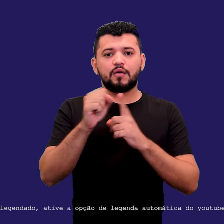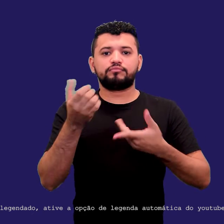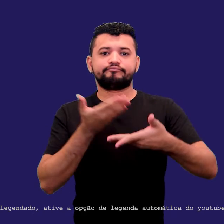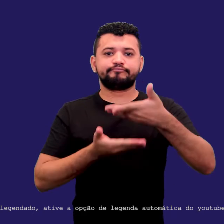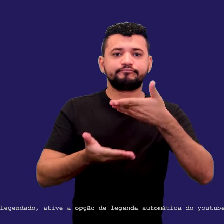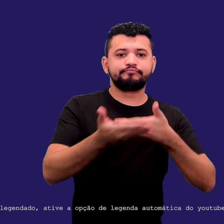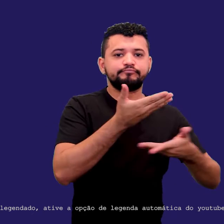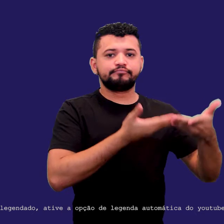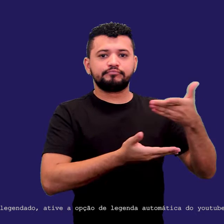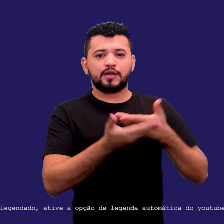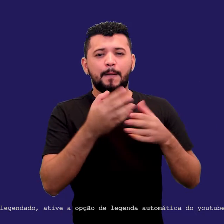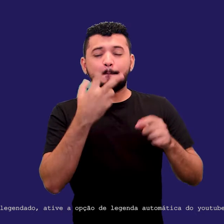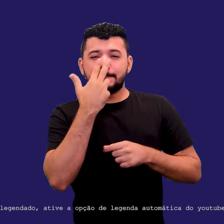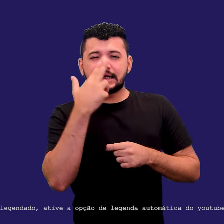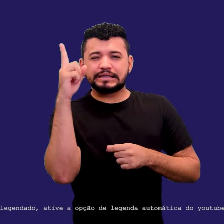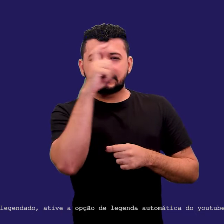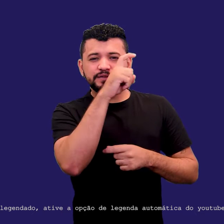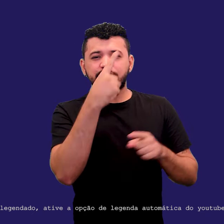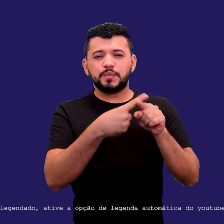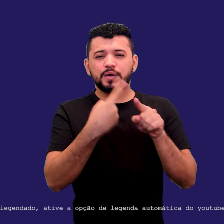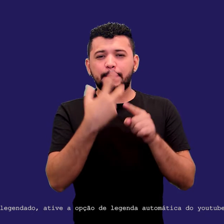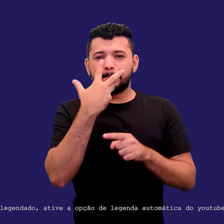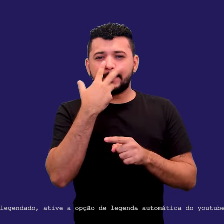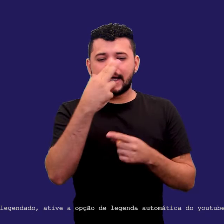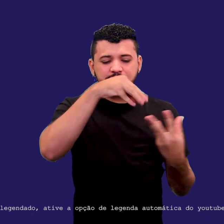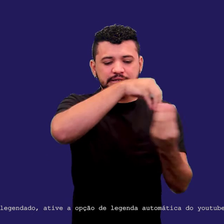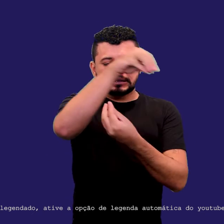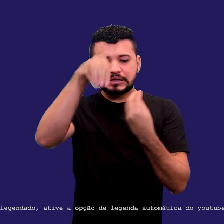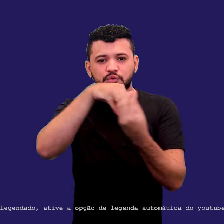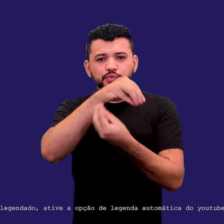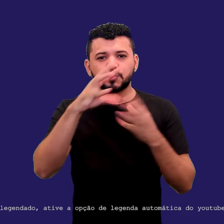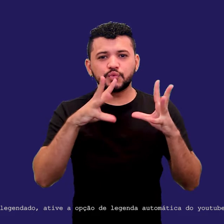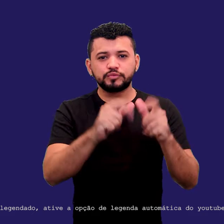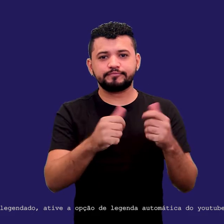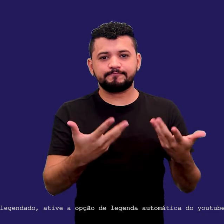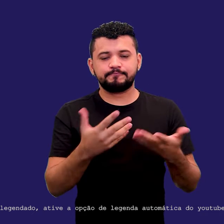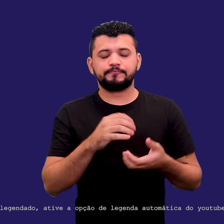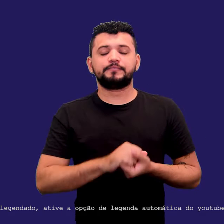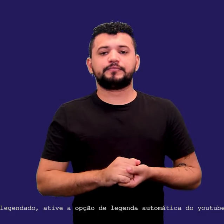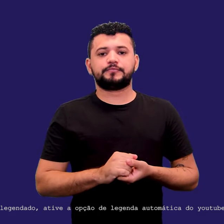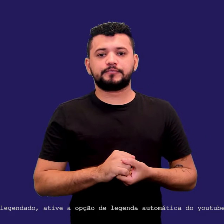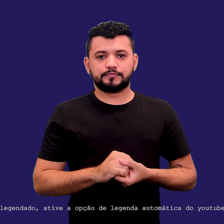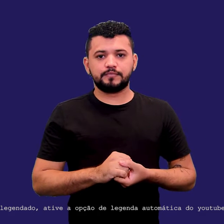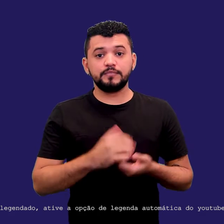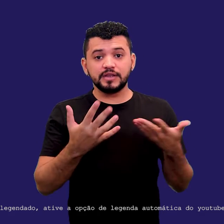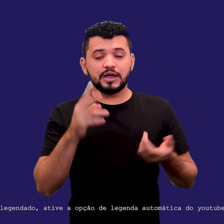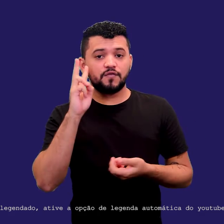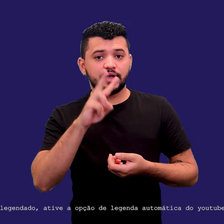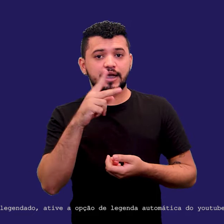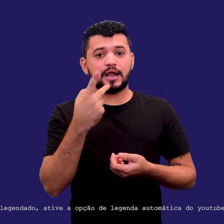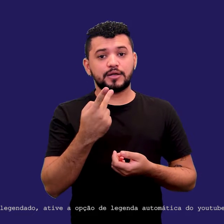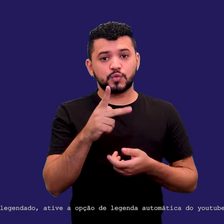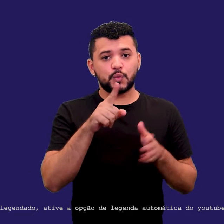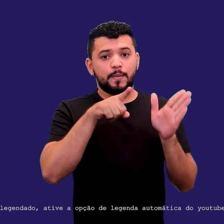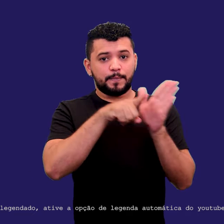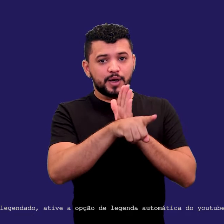embolaram, né? Bom, olhando por essa pergunta complexa, né, Natália? Porque, assim,